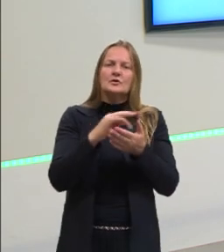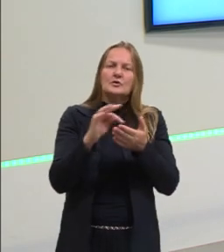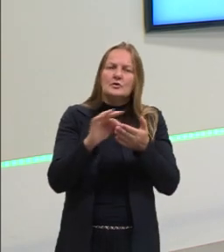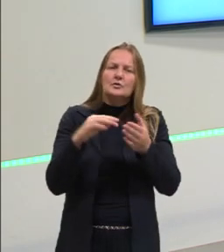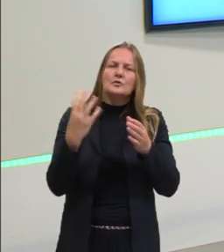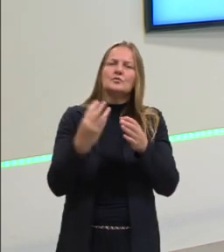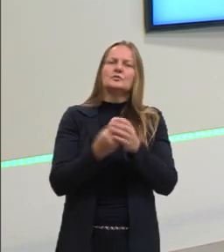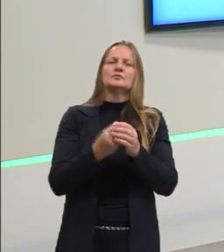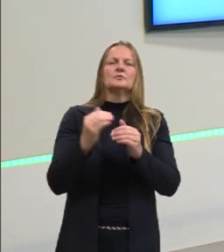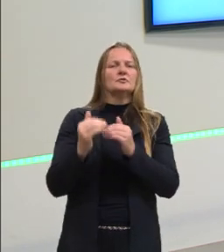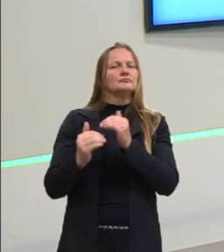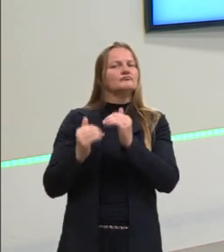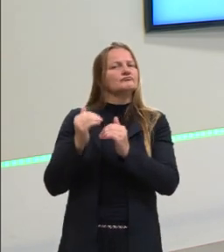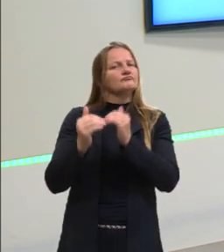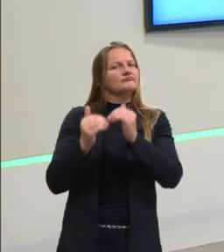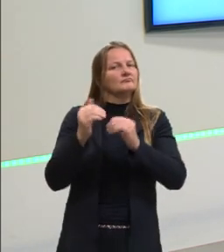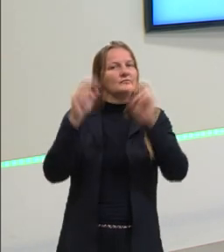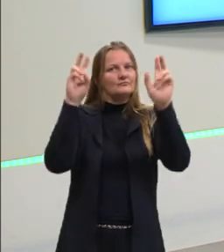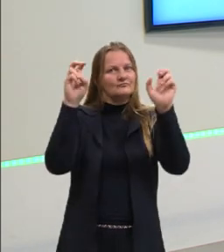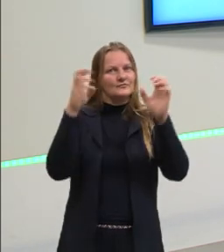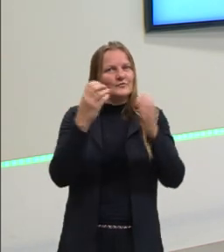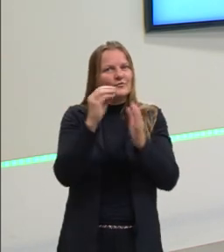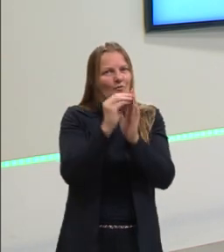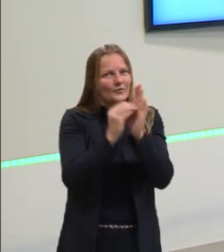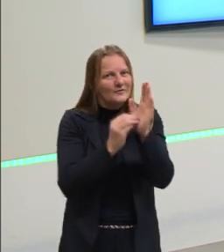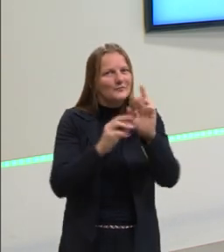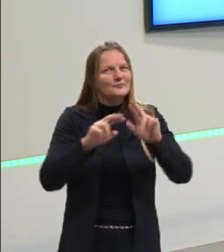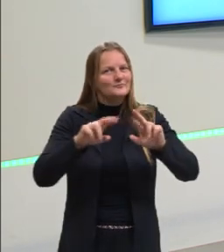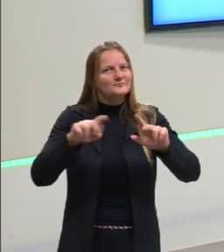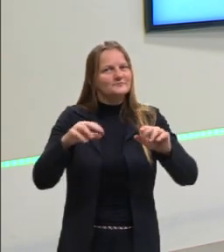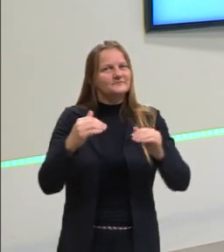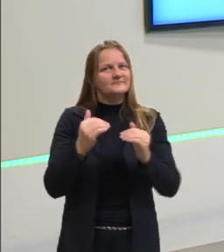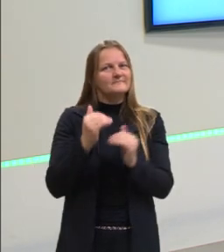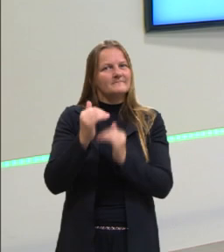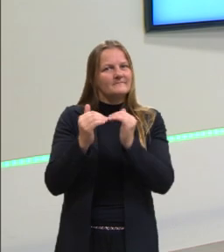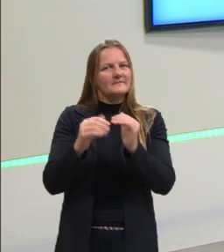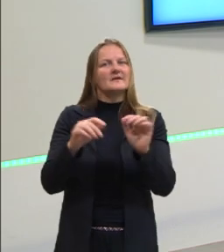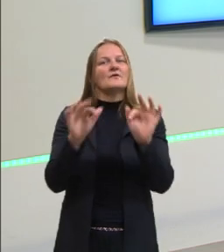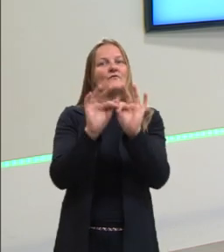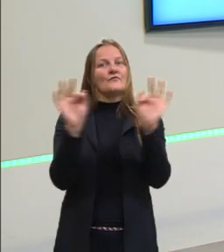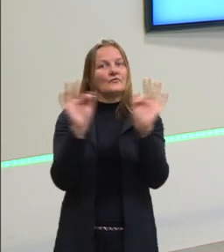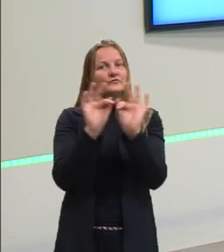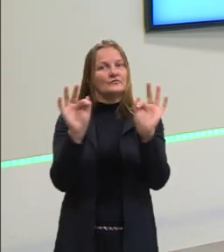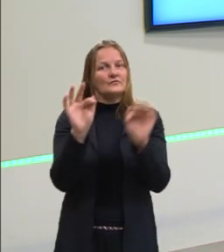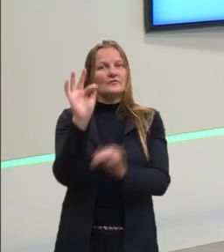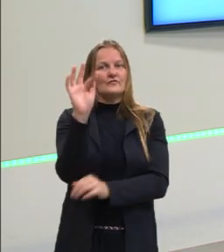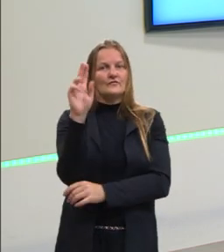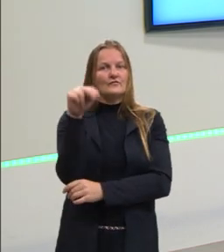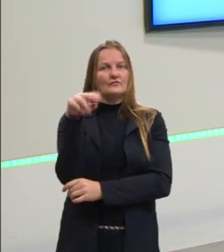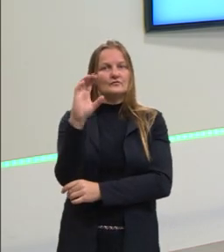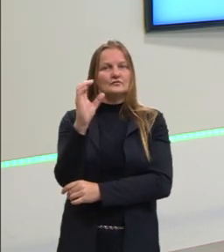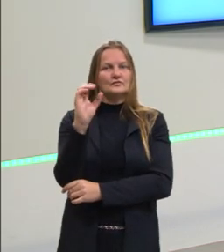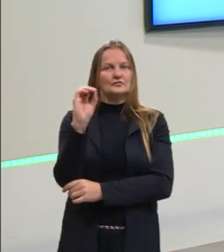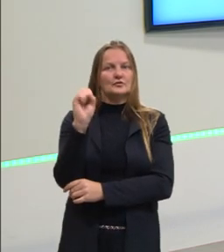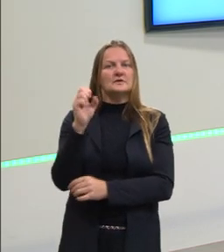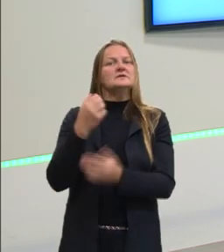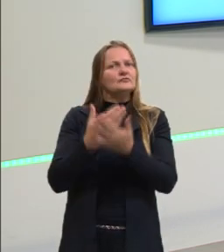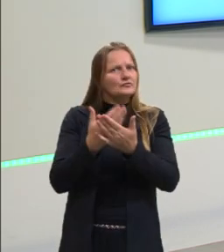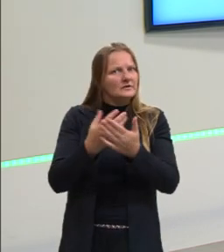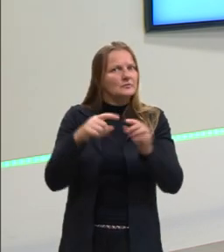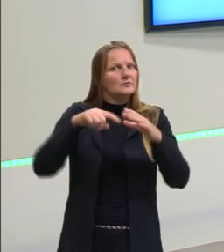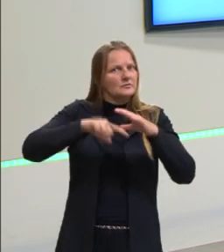passa por conjuntos, ou alguns professores trabalham isso antes, mas funções é algo que a gente também vai ver no decorrer desse ano,